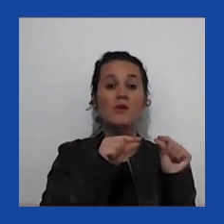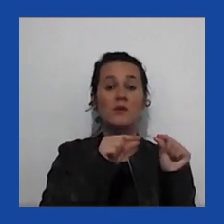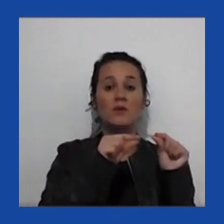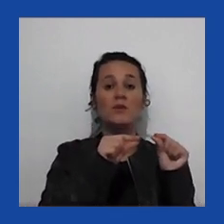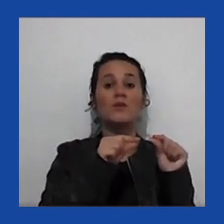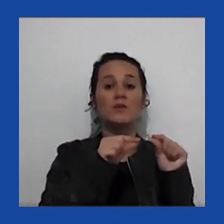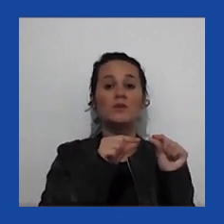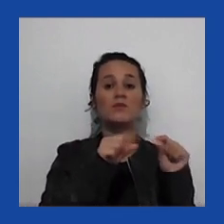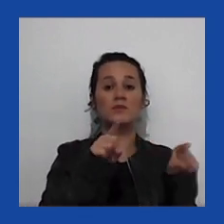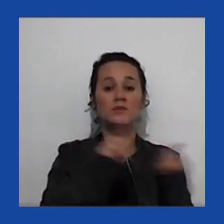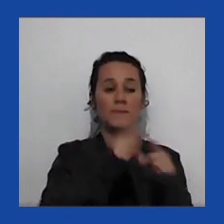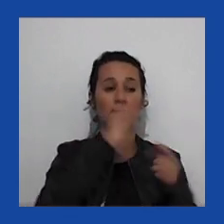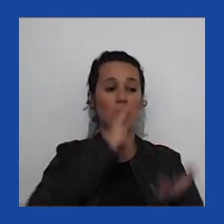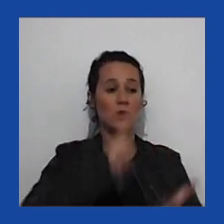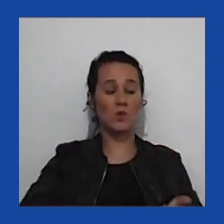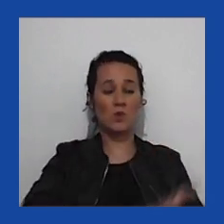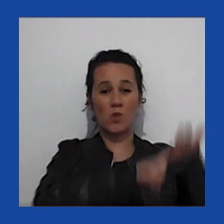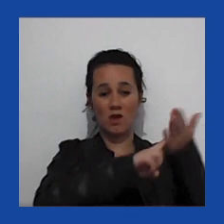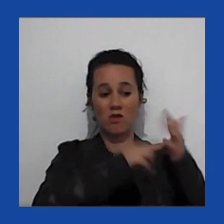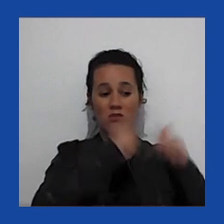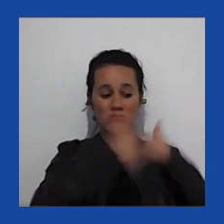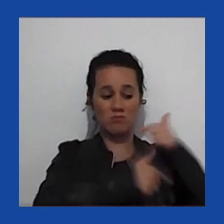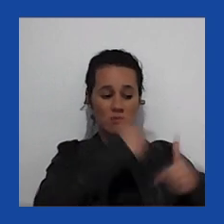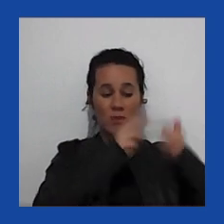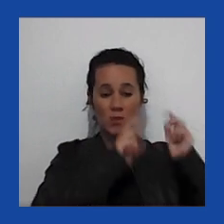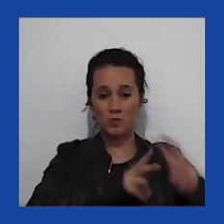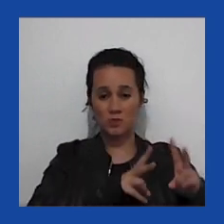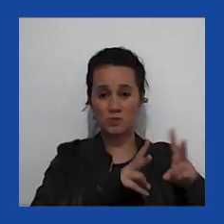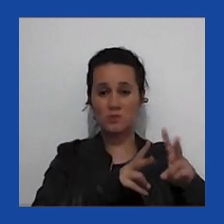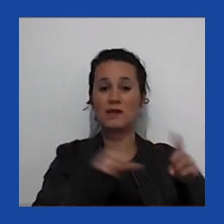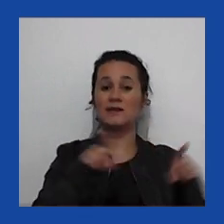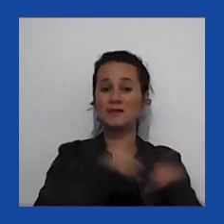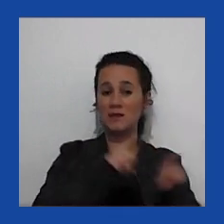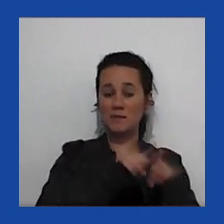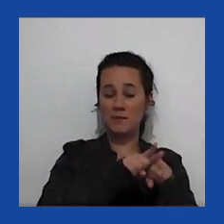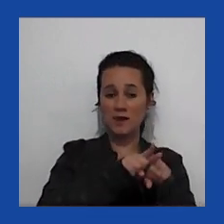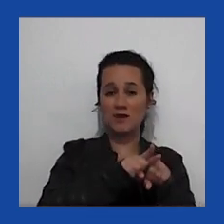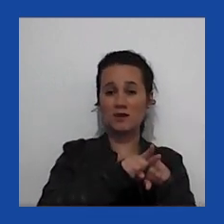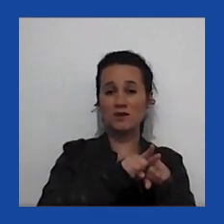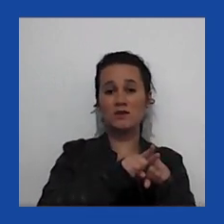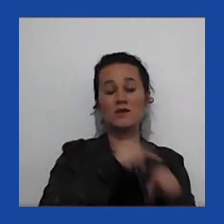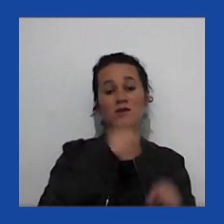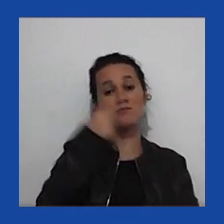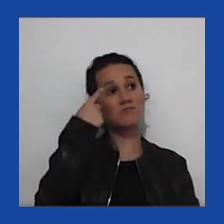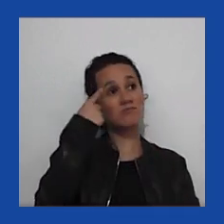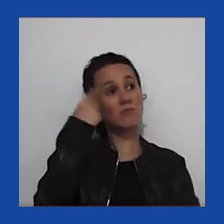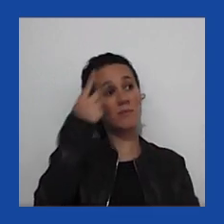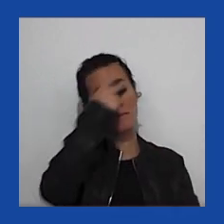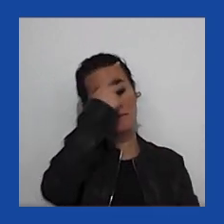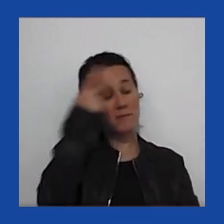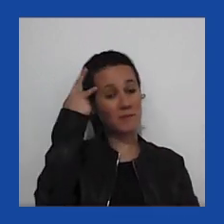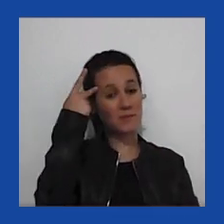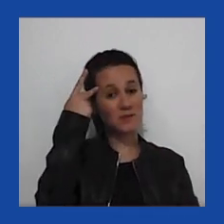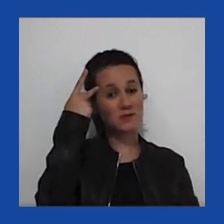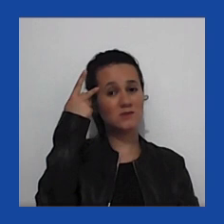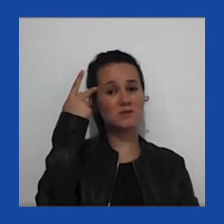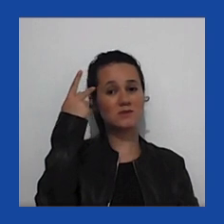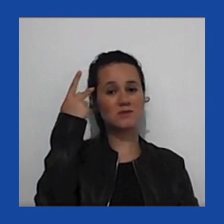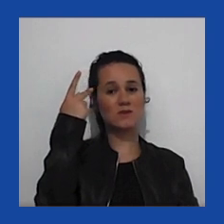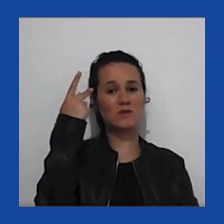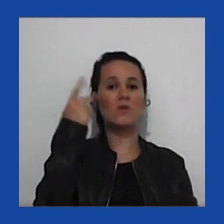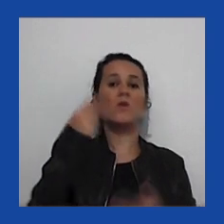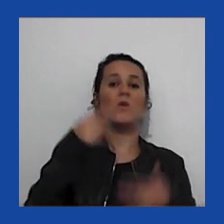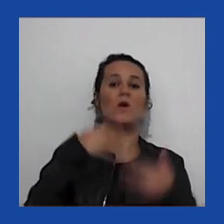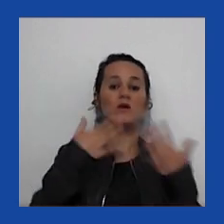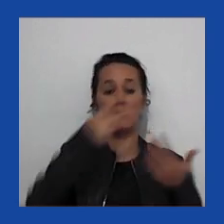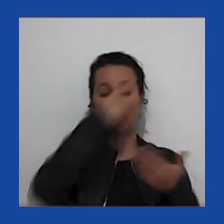dos Correios funcionar com a ideia de prevenir pessoas, quer dizer, o voto do eleitor